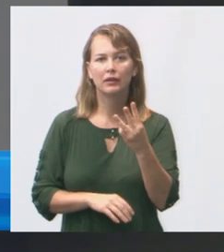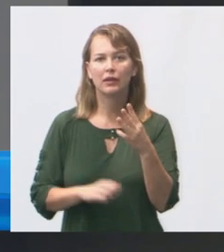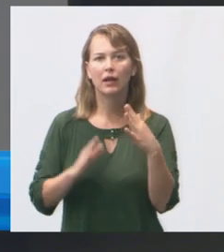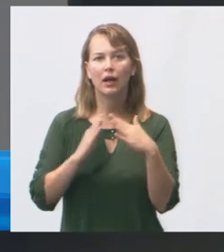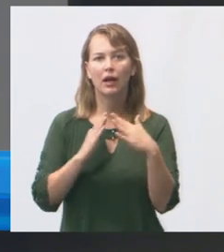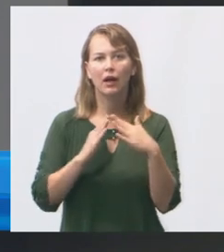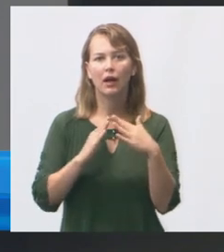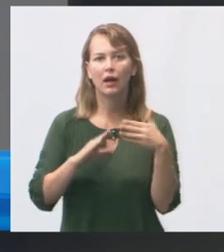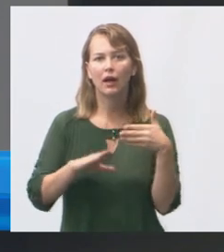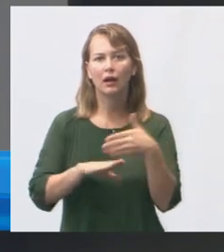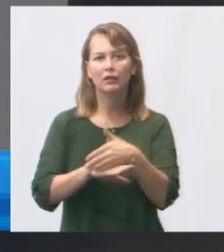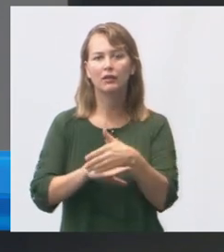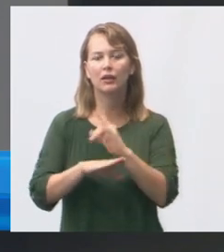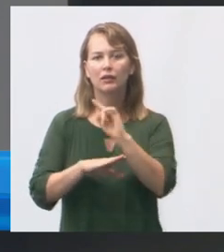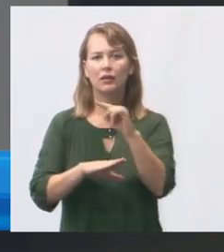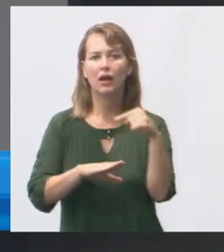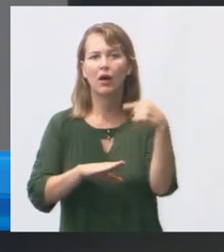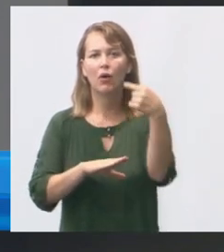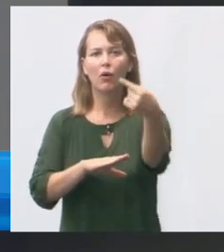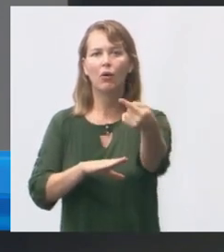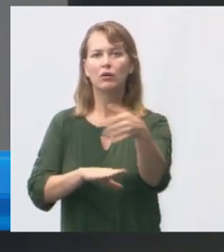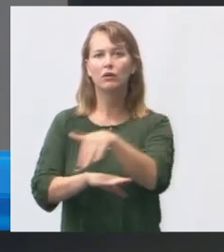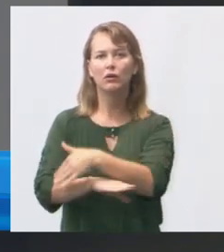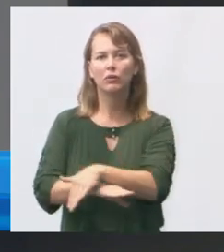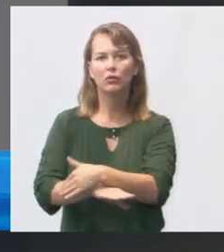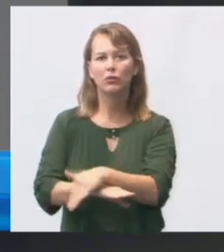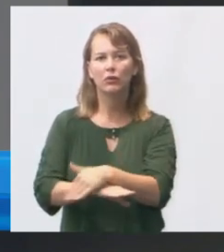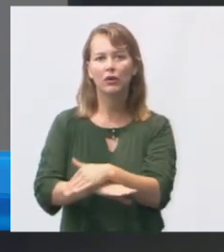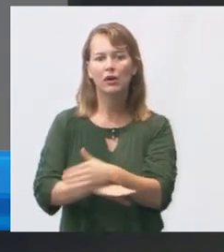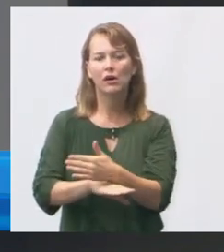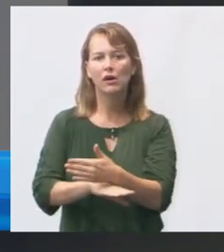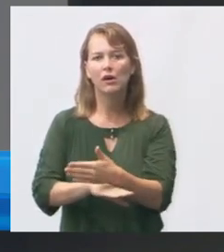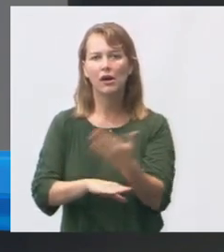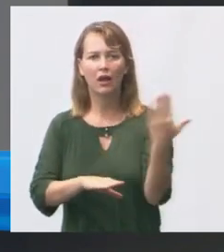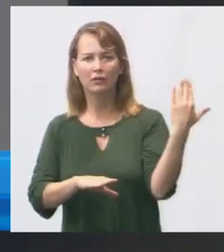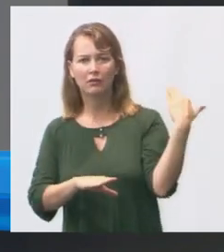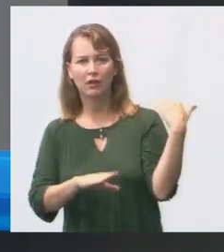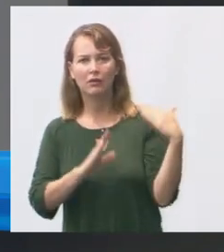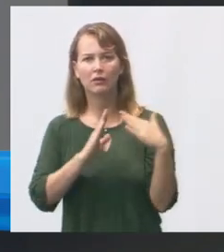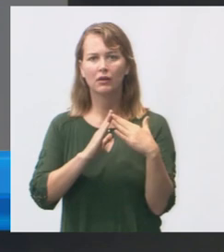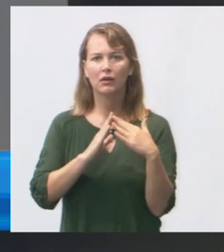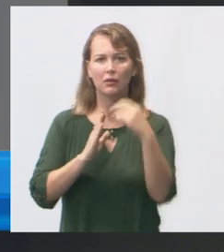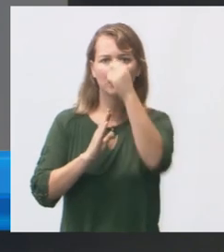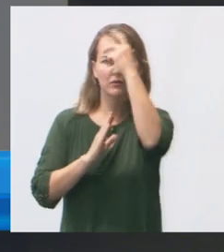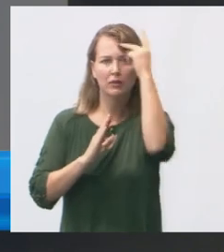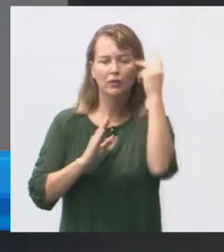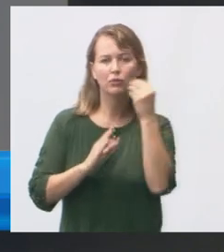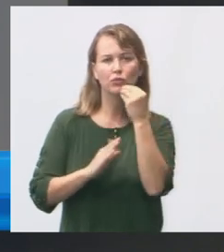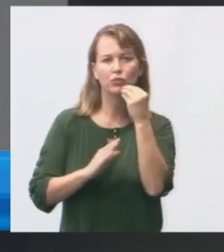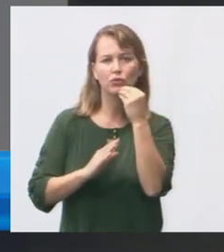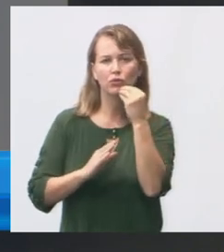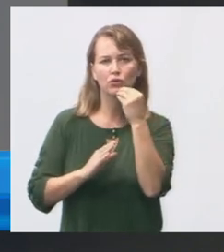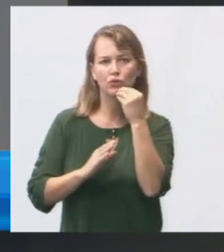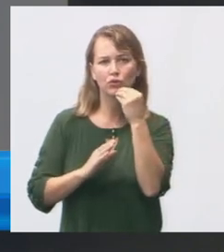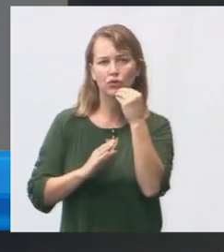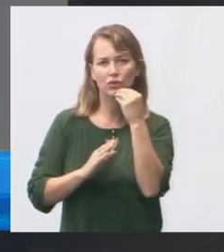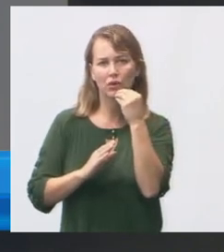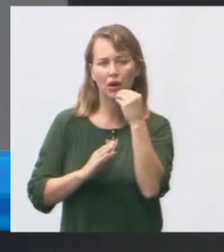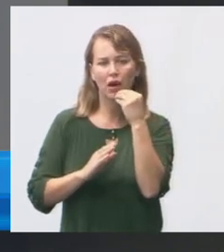das casas é para outra rua então é os fundos das casas então a prefeitura poderia desafetar